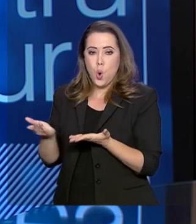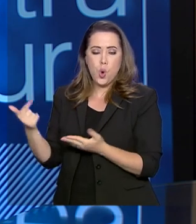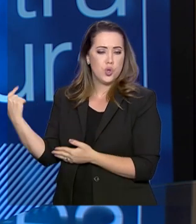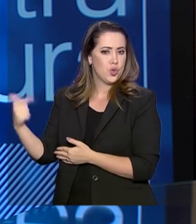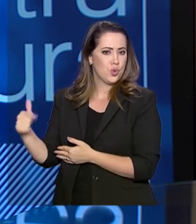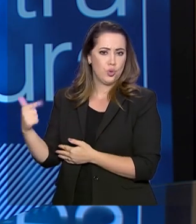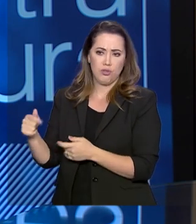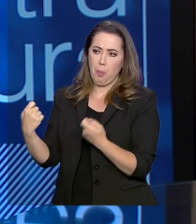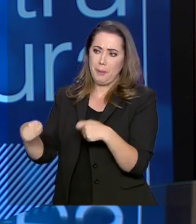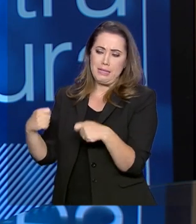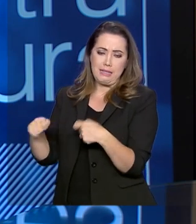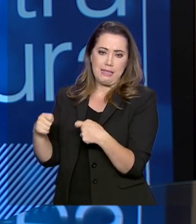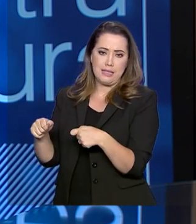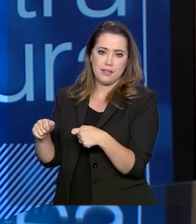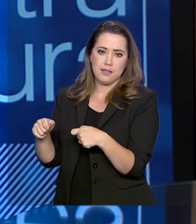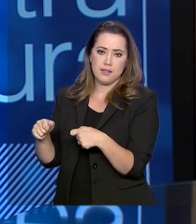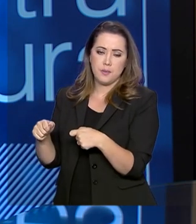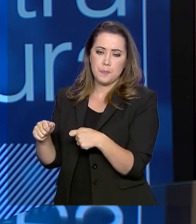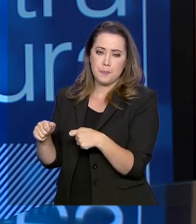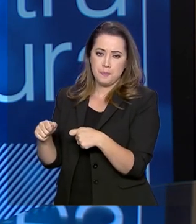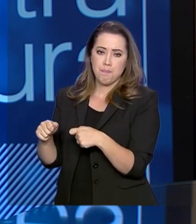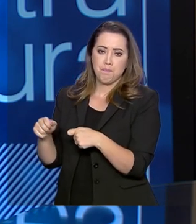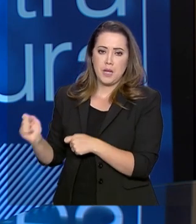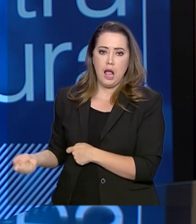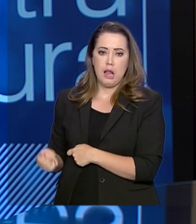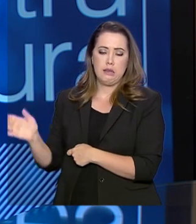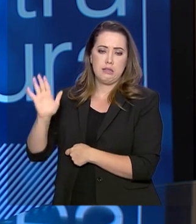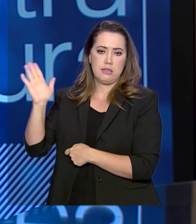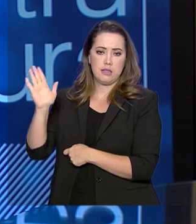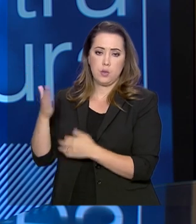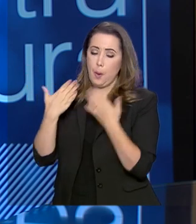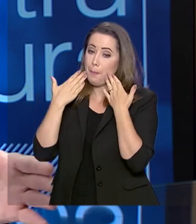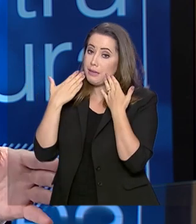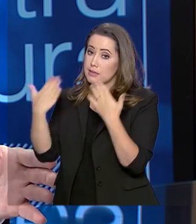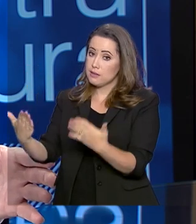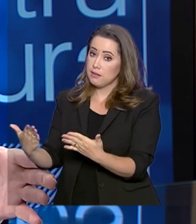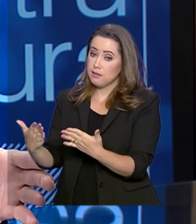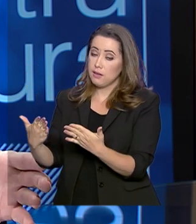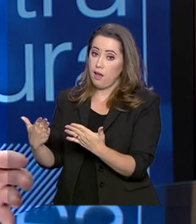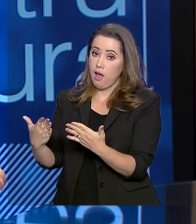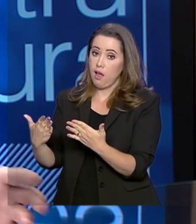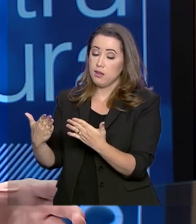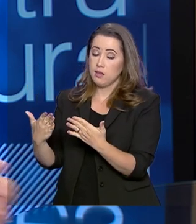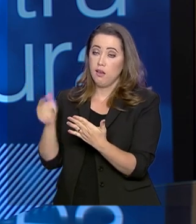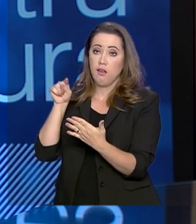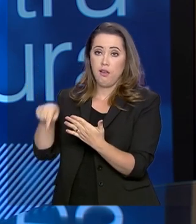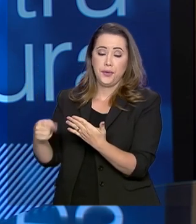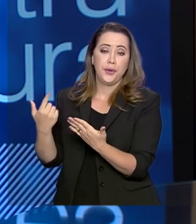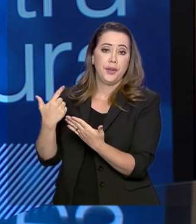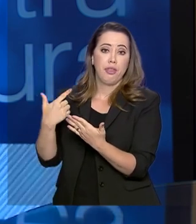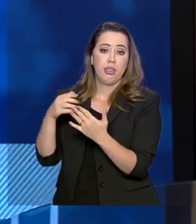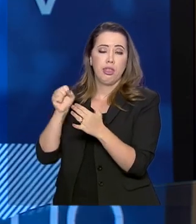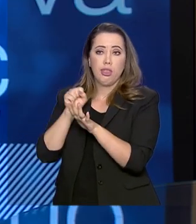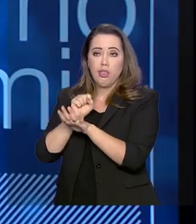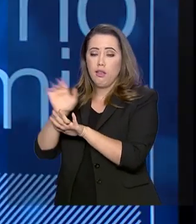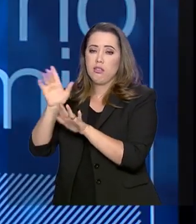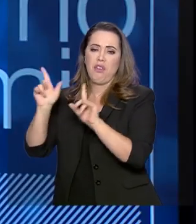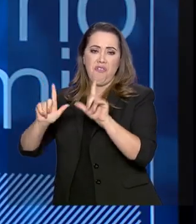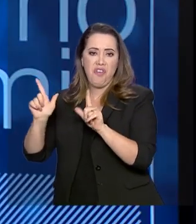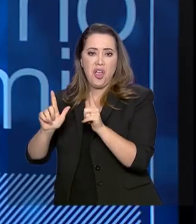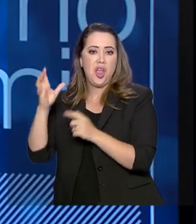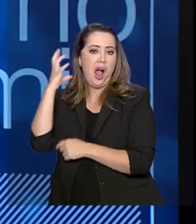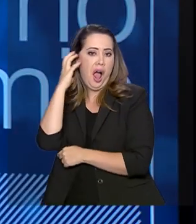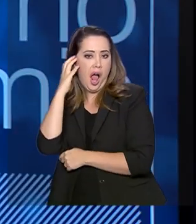não tem mais a obrigatoriedade de a licitação ser apresentada em grandes veículos de comunicação. Como é que vai ser nesse caso? Isso. A